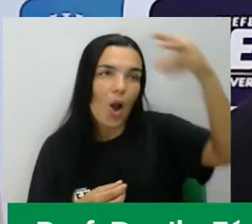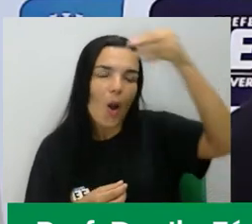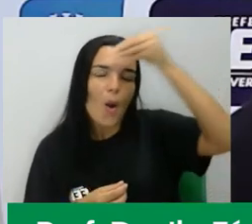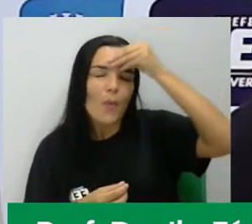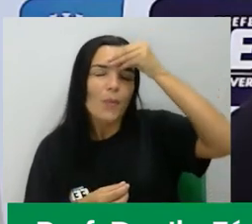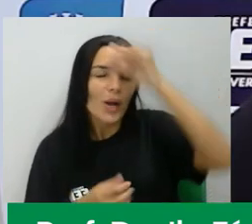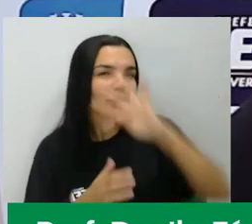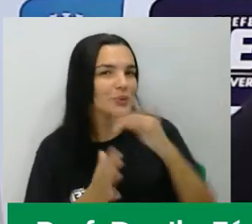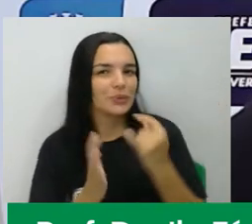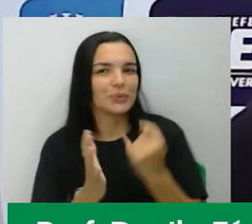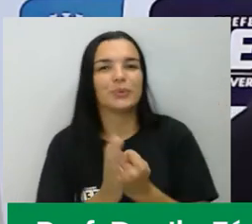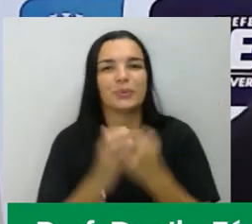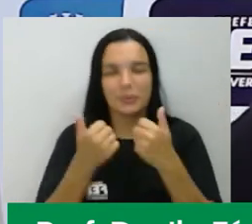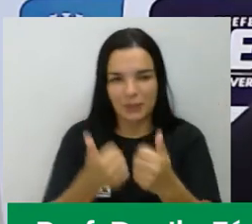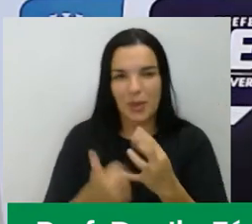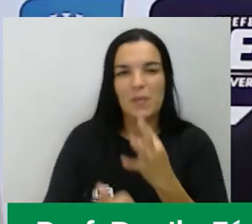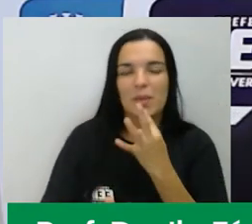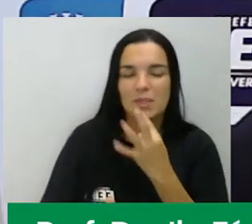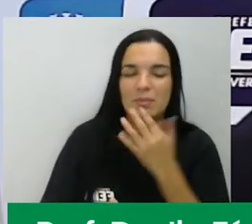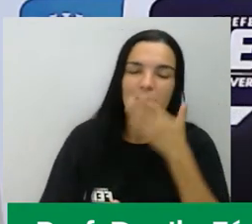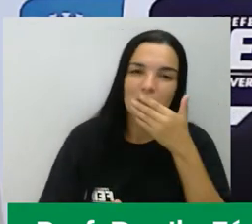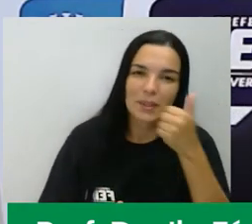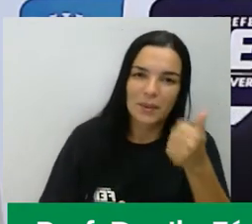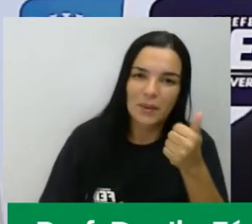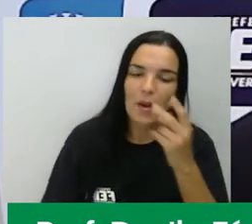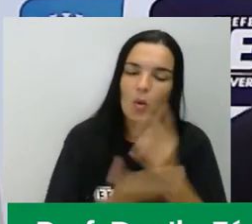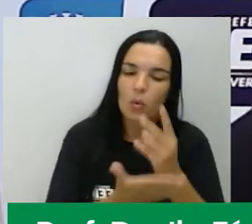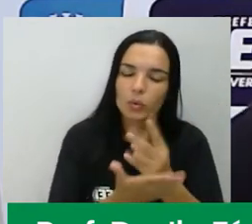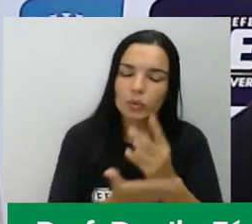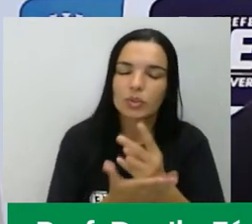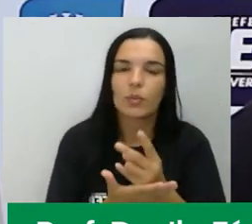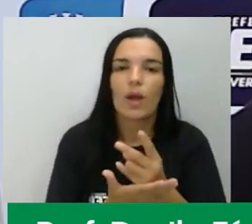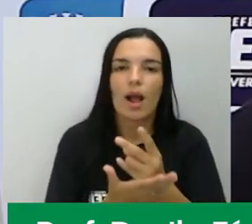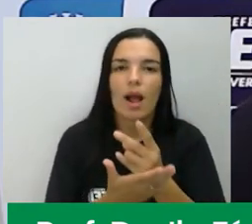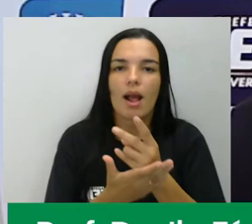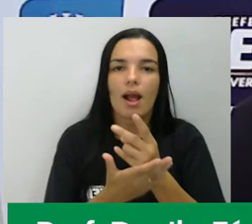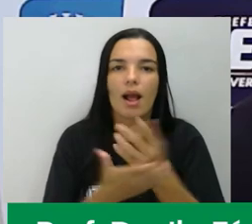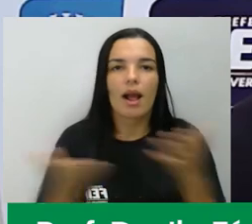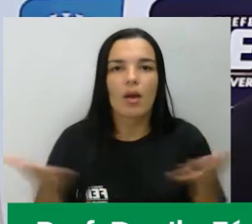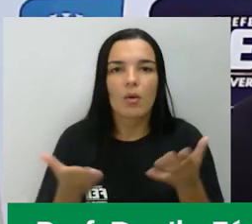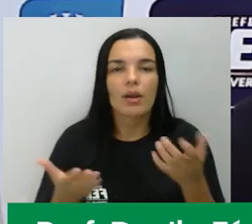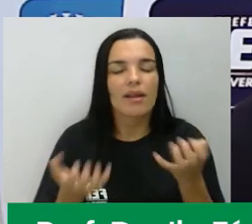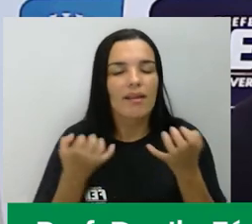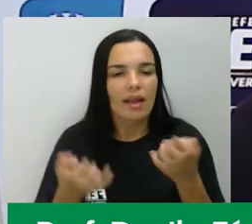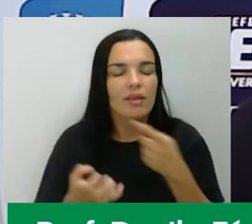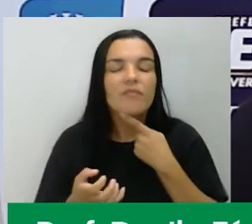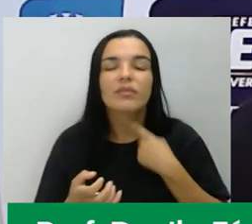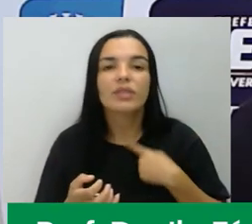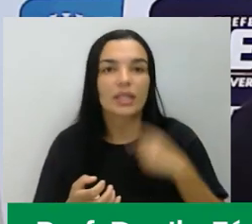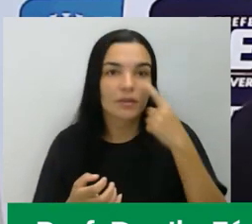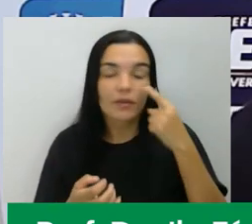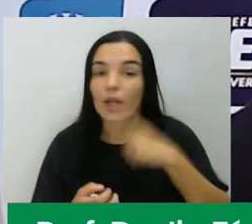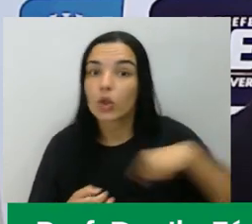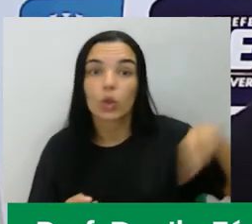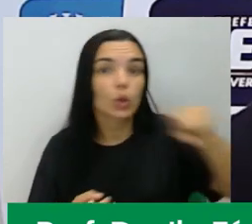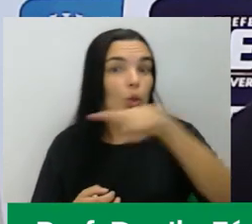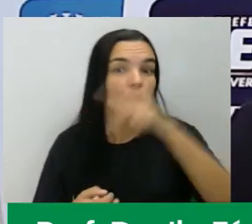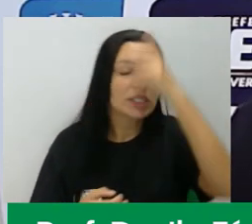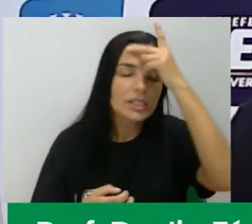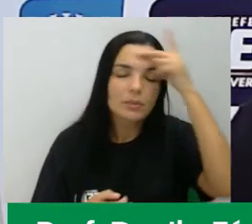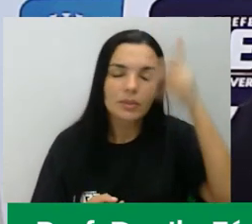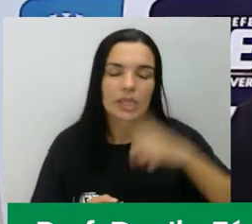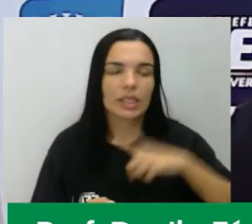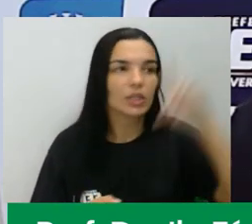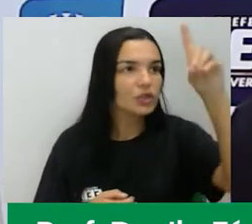Espero que cada vez mais a gente possa viver num mundo com direitos, onde nossa cidadania seja cada vez mais ampla.